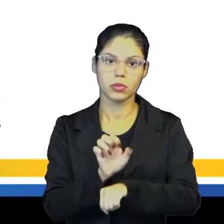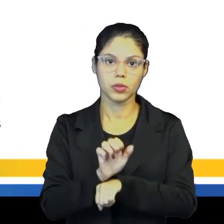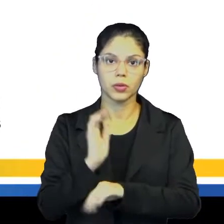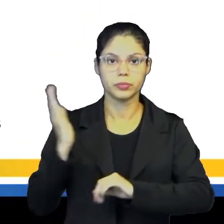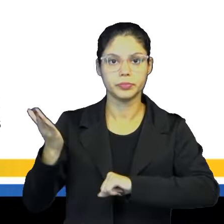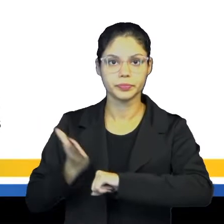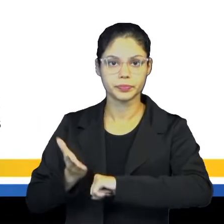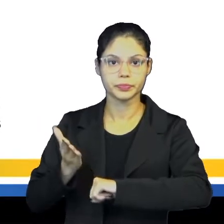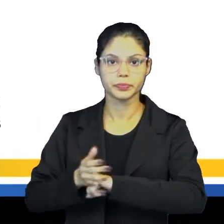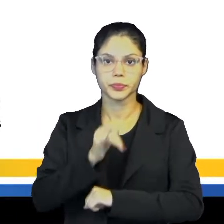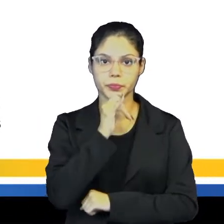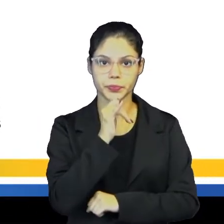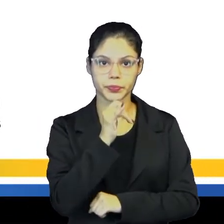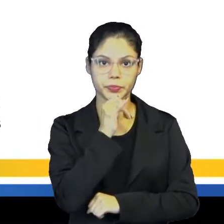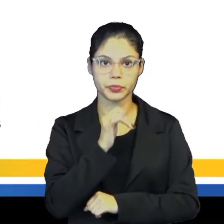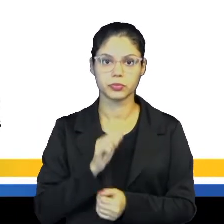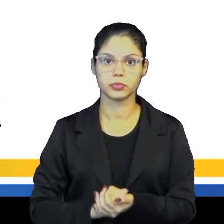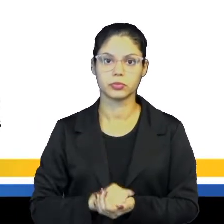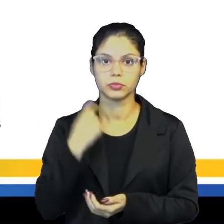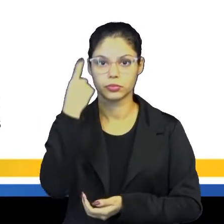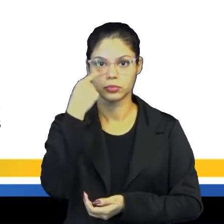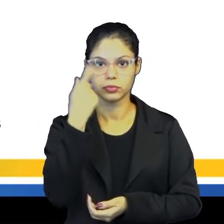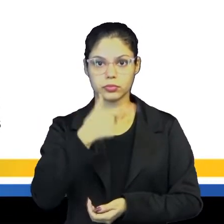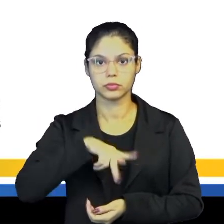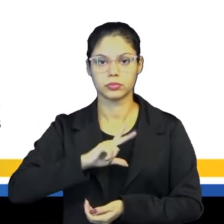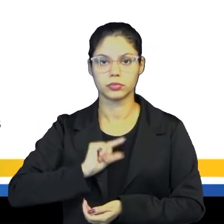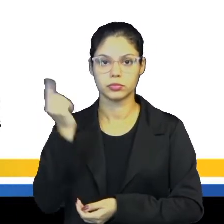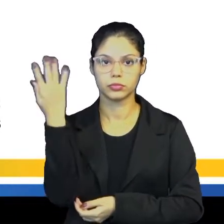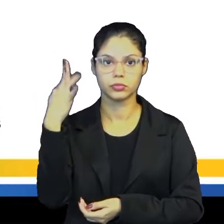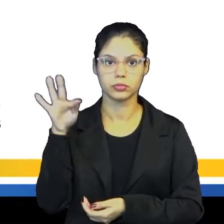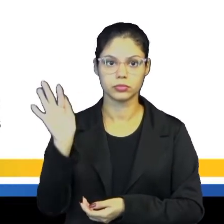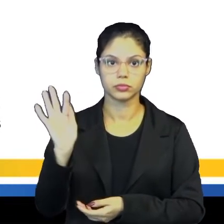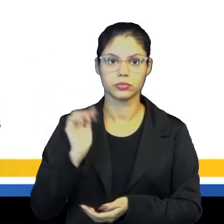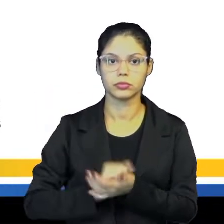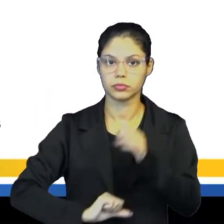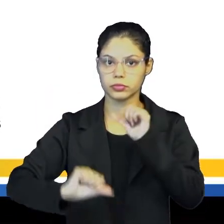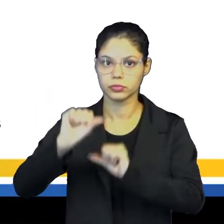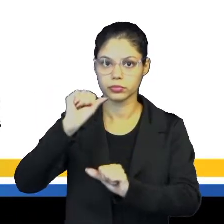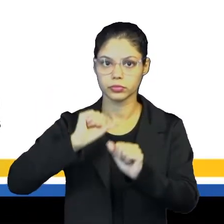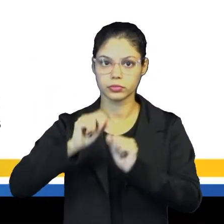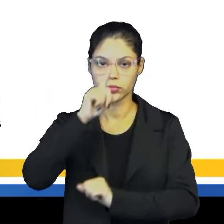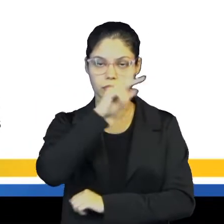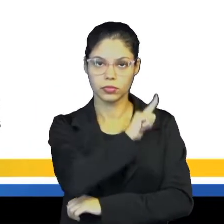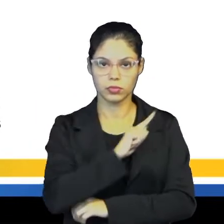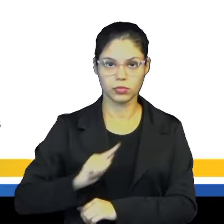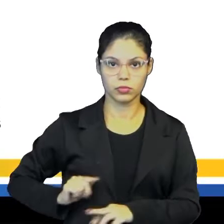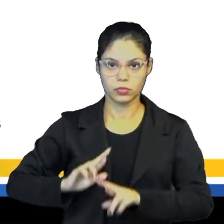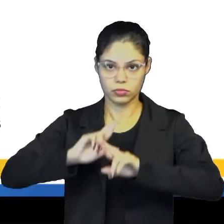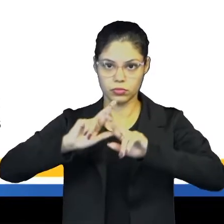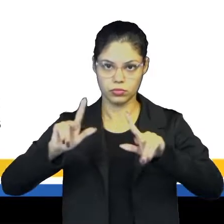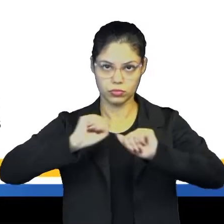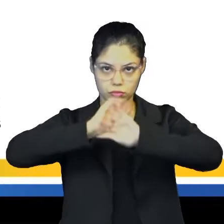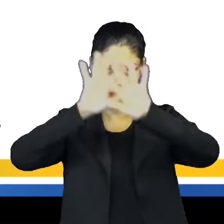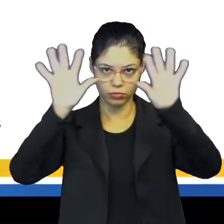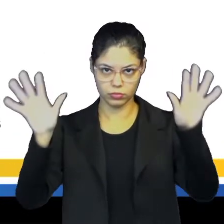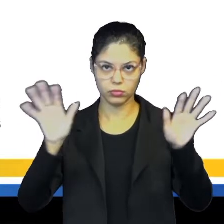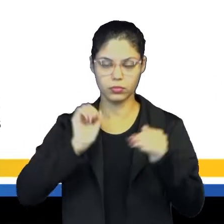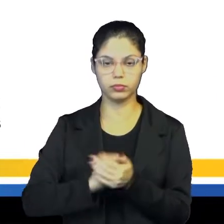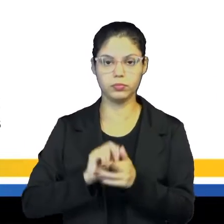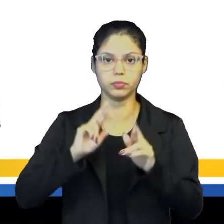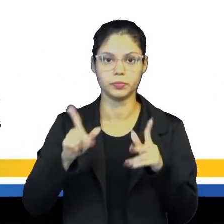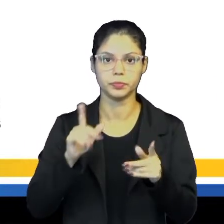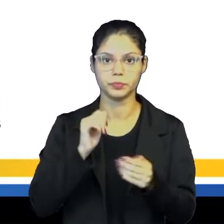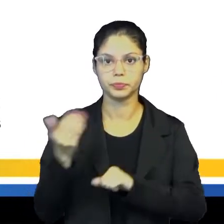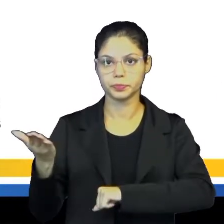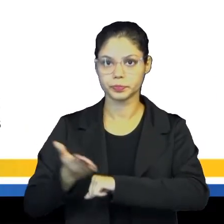Os exemplos mais clássicos foram Espanha, Portugal e França. As mudanças na forma de governar se tornaram mais claras, e as diferenças